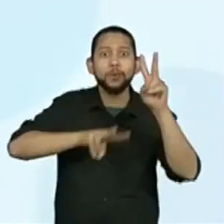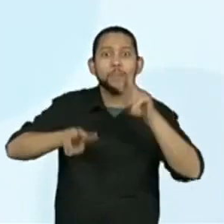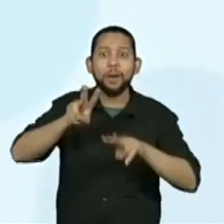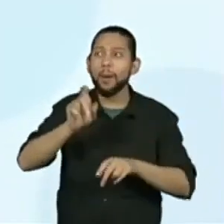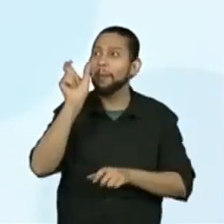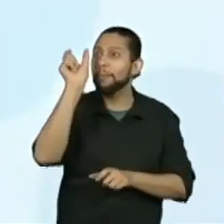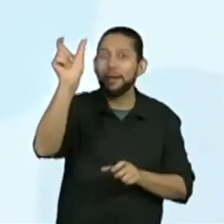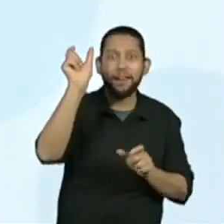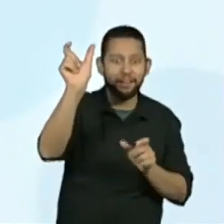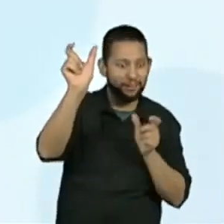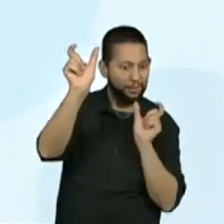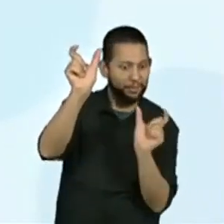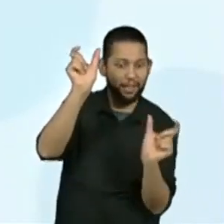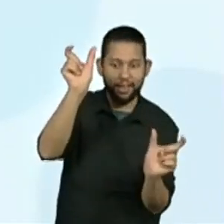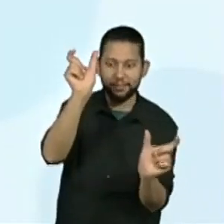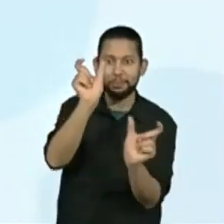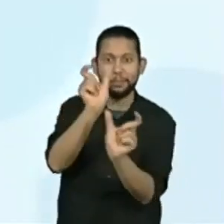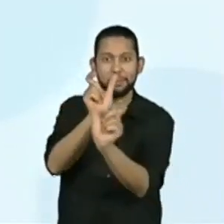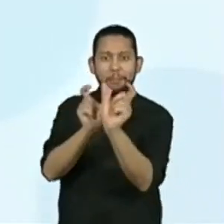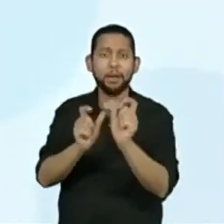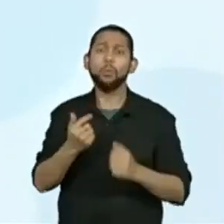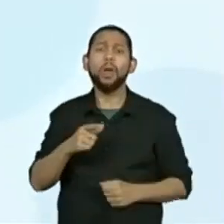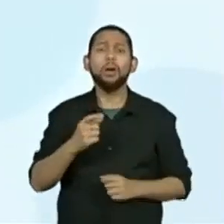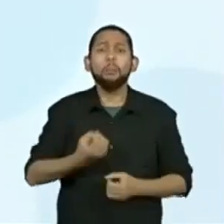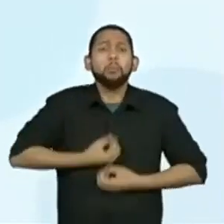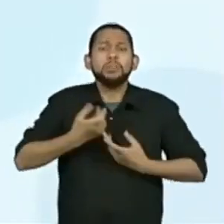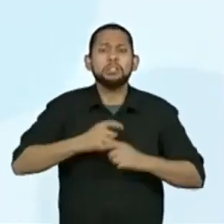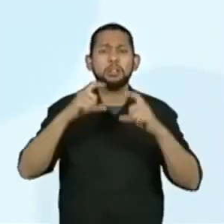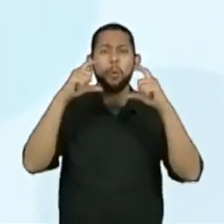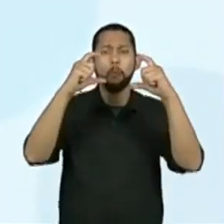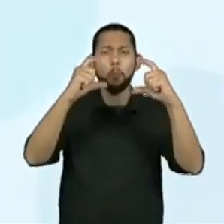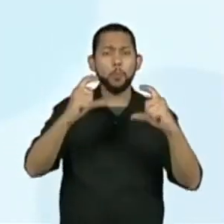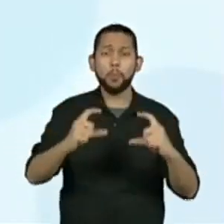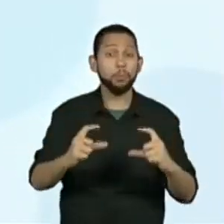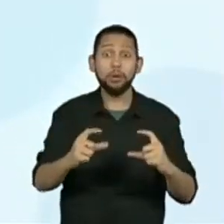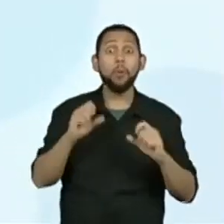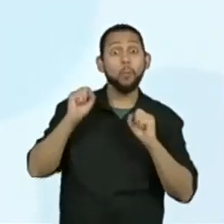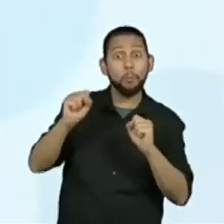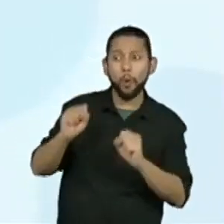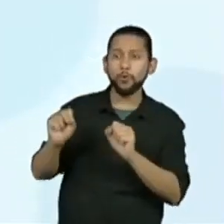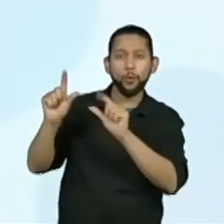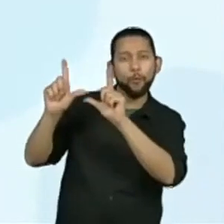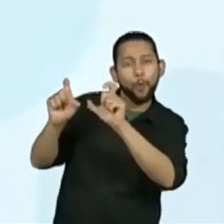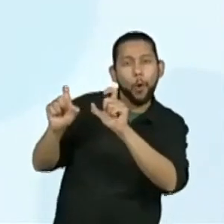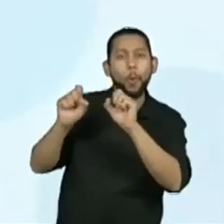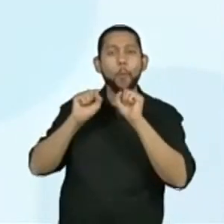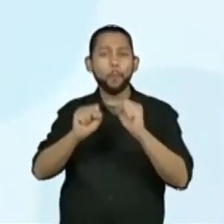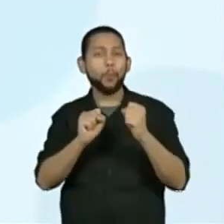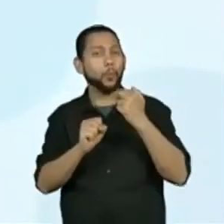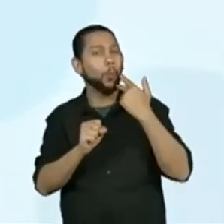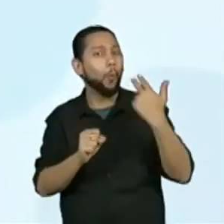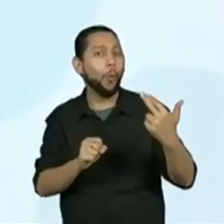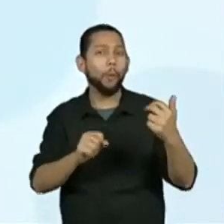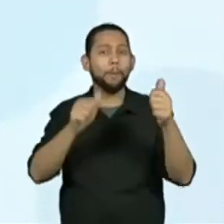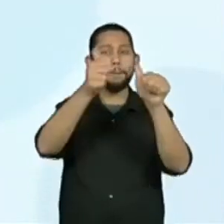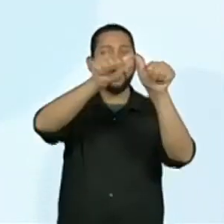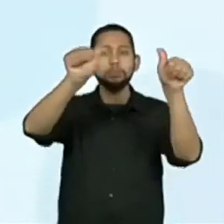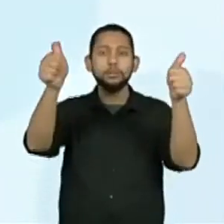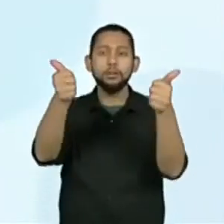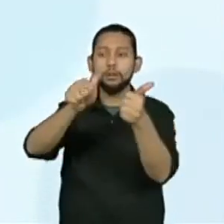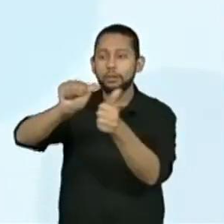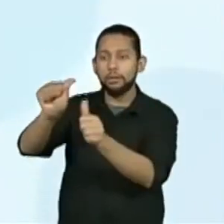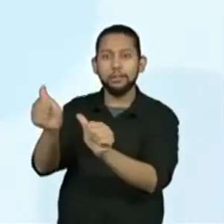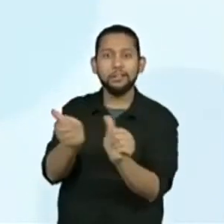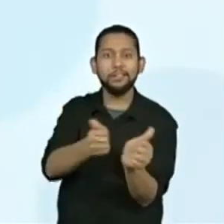e em formato bem diferente, podendo conter imagens, cores, formas, por exemplo.